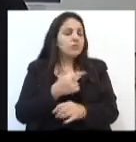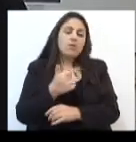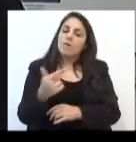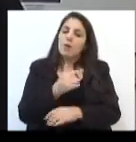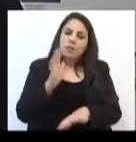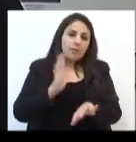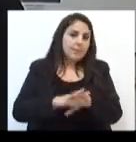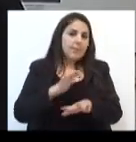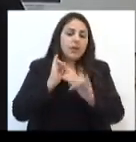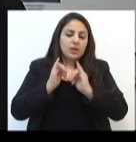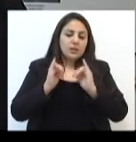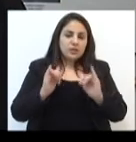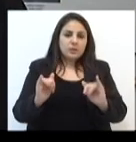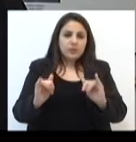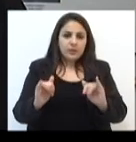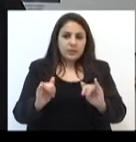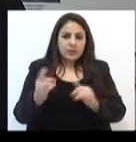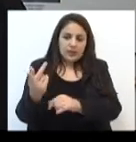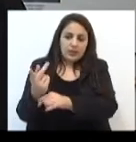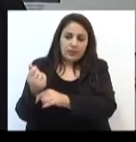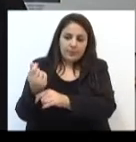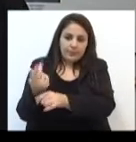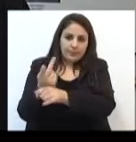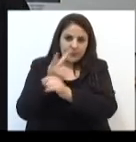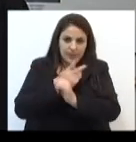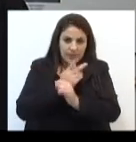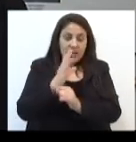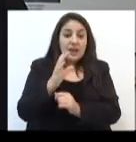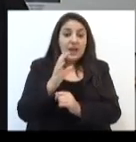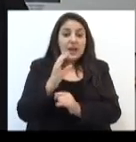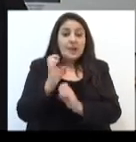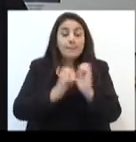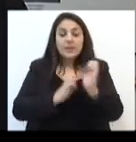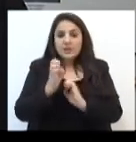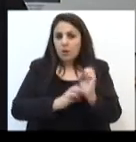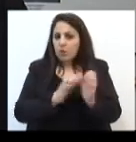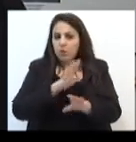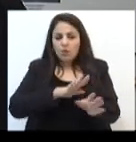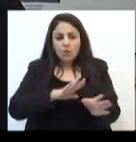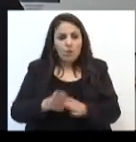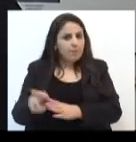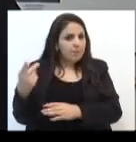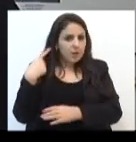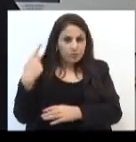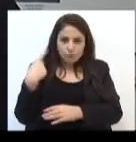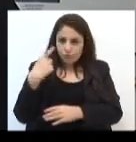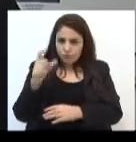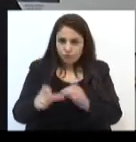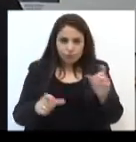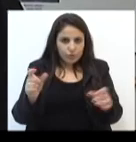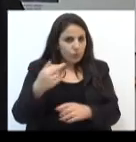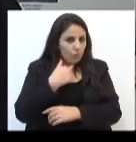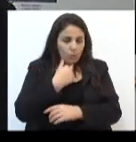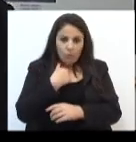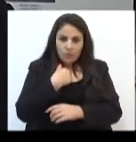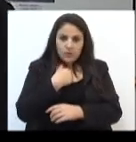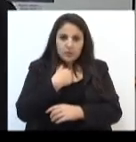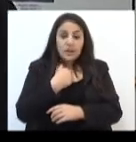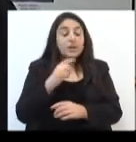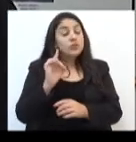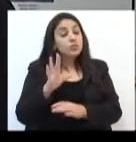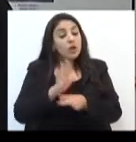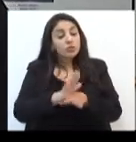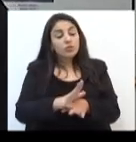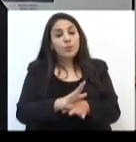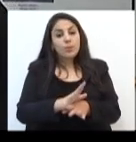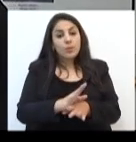financiamento empresarial. Esse está fora, nem para partido e nem para indivíduo. Então, as contribuições vão ser por